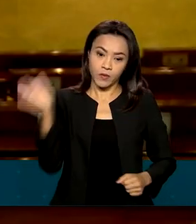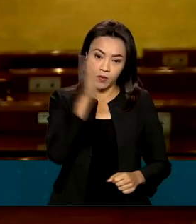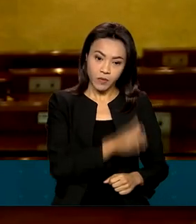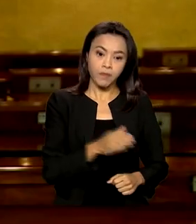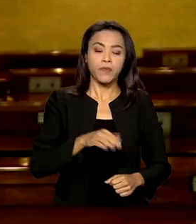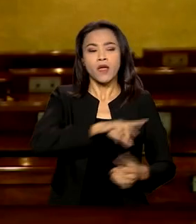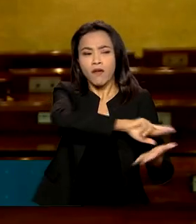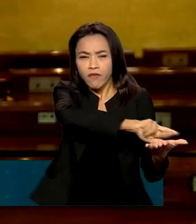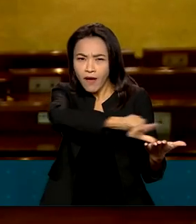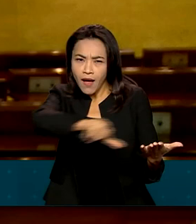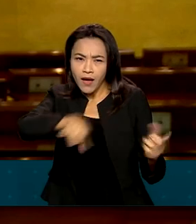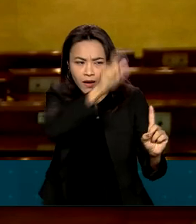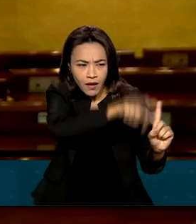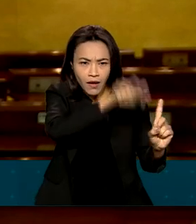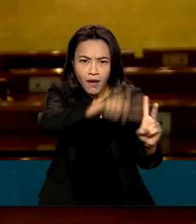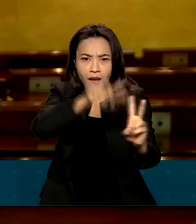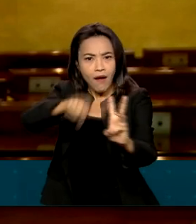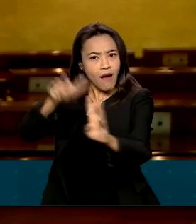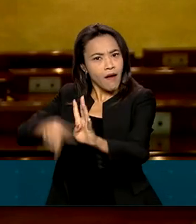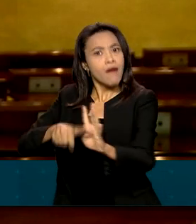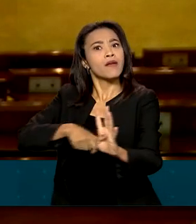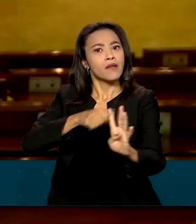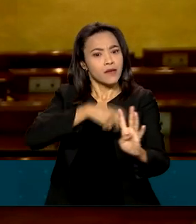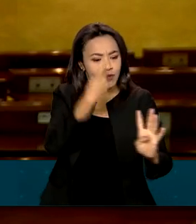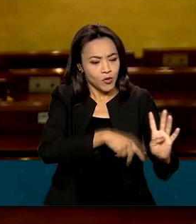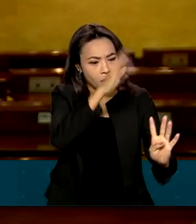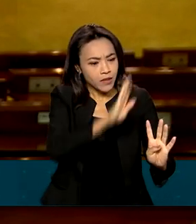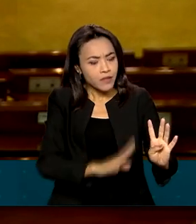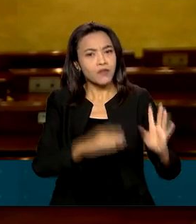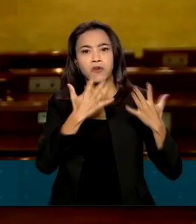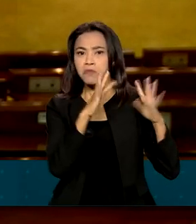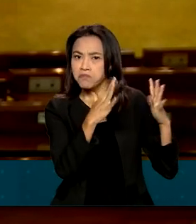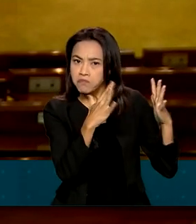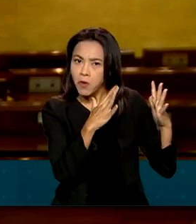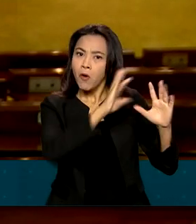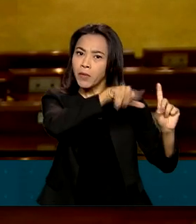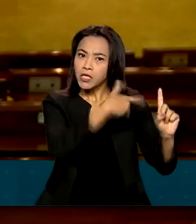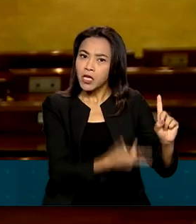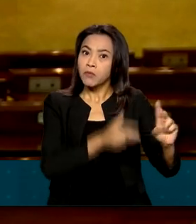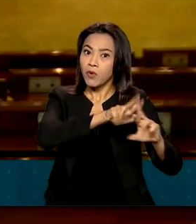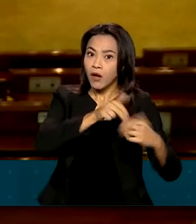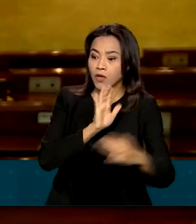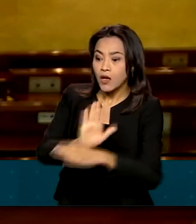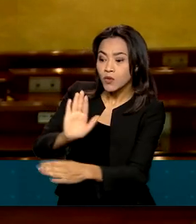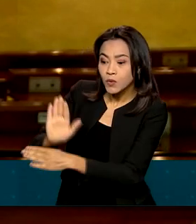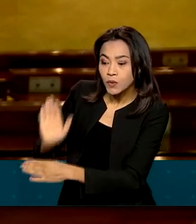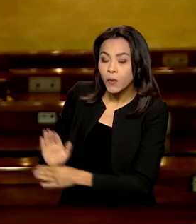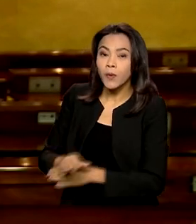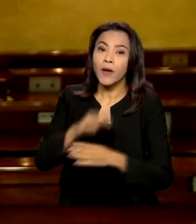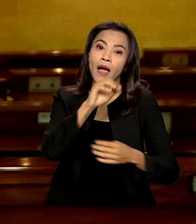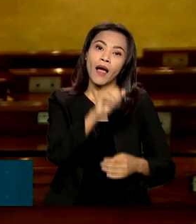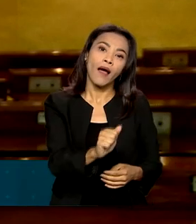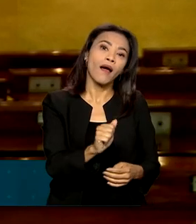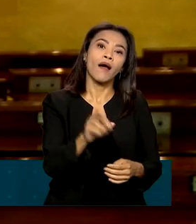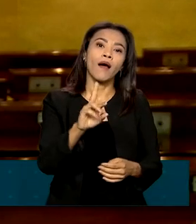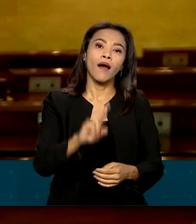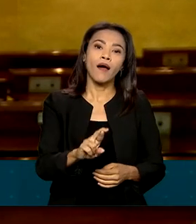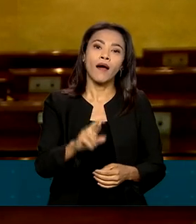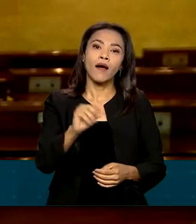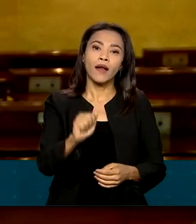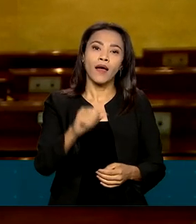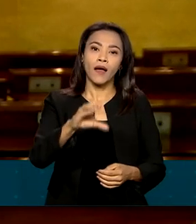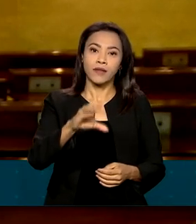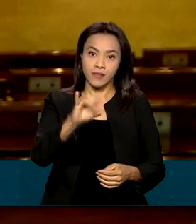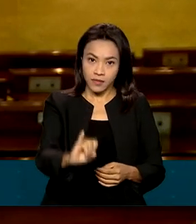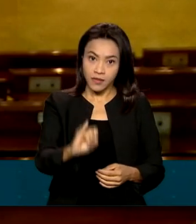homenageados por salvar cidadãos judeus perseguidos pelo regime nazista está Aracy de Carvalho Guimarães Rosa, que